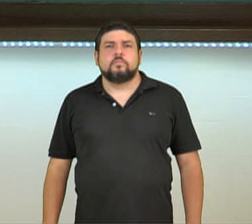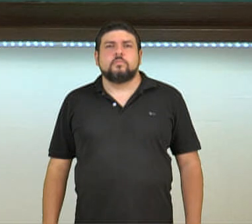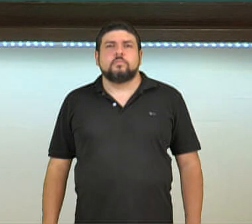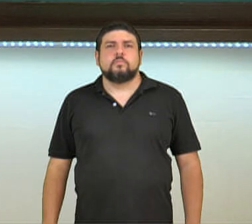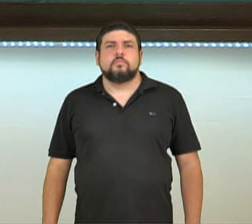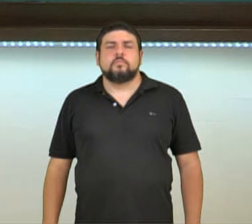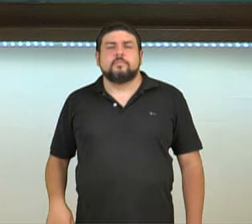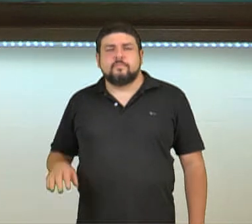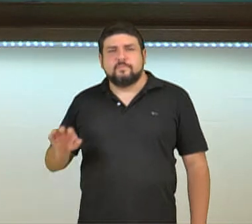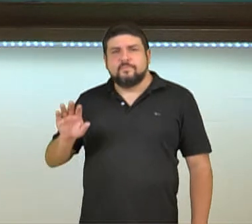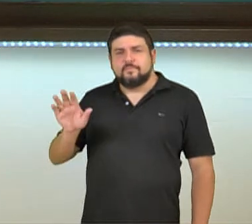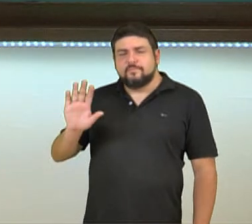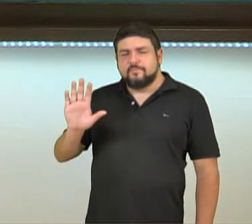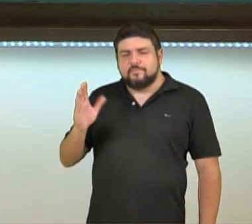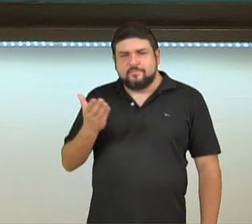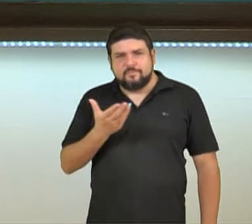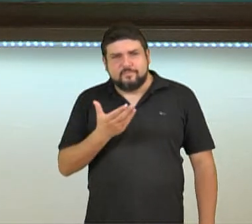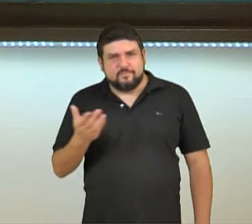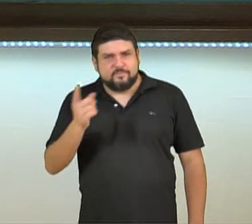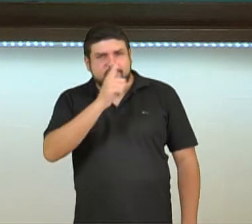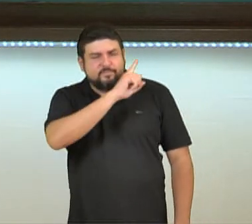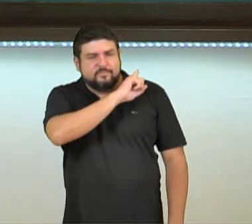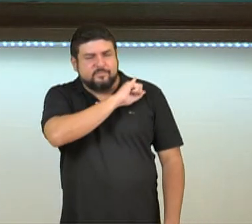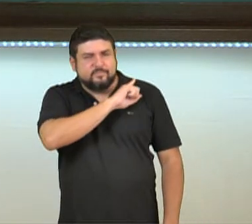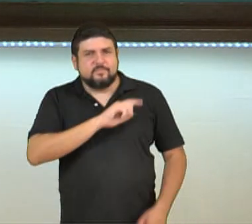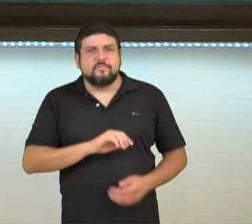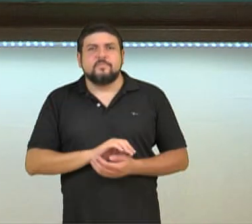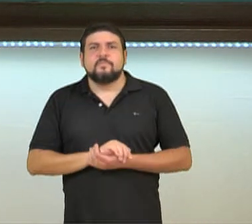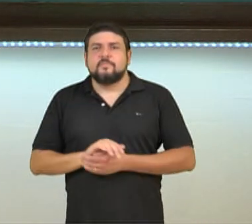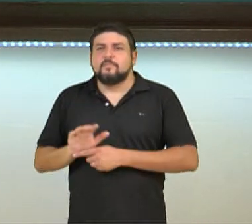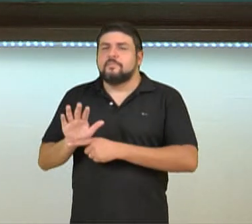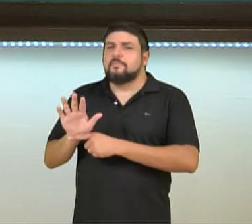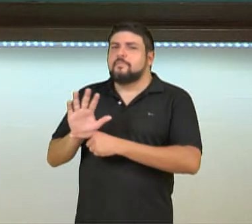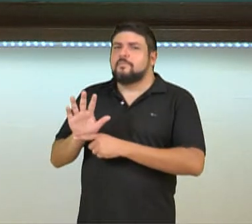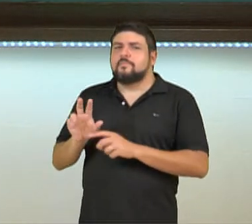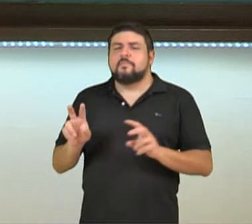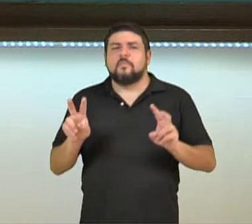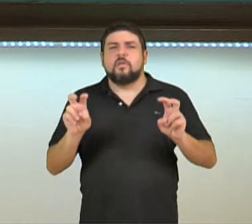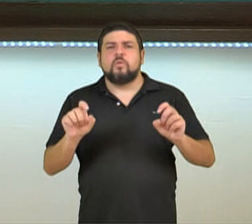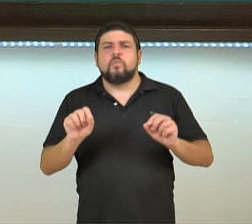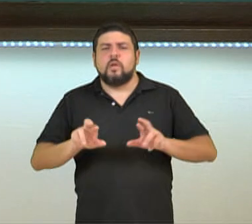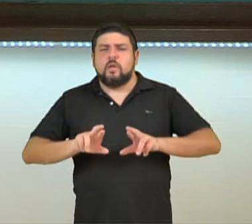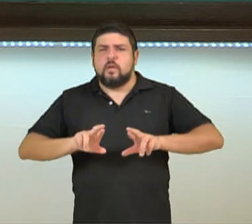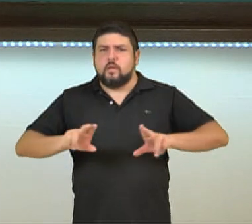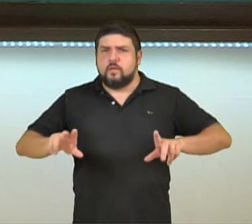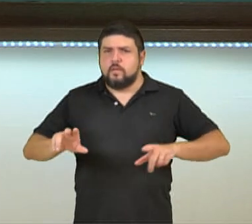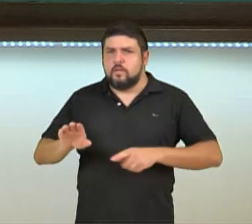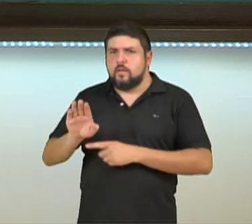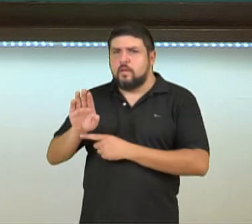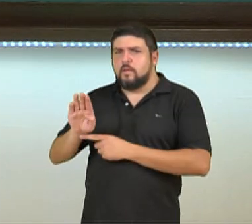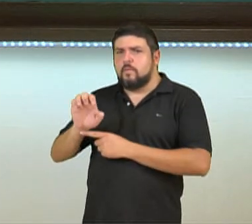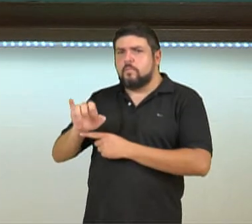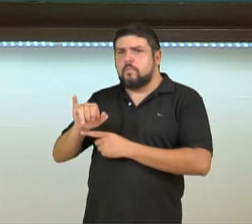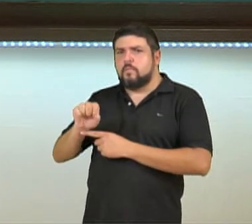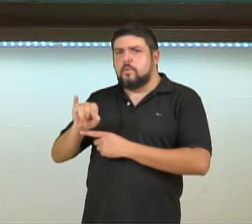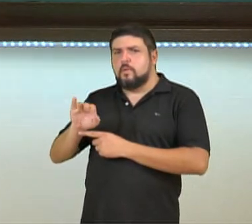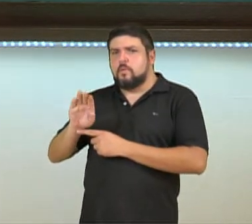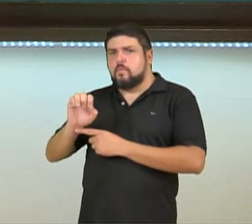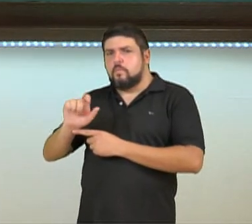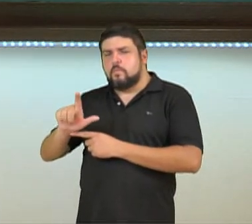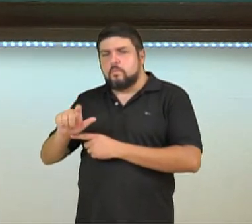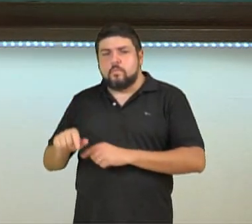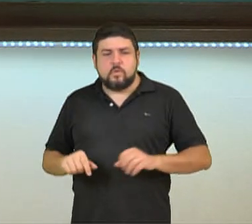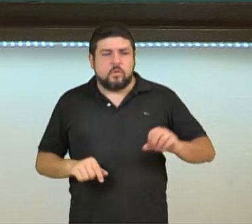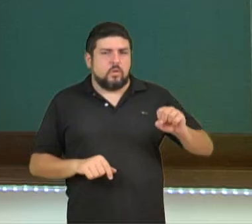Olá estudantes da primeira série, nesse vídeo nós vamos falar sobre as diferenças entre o beisebol e o softball.